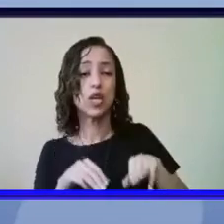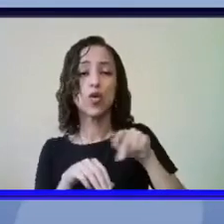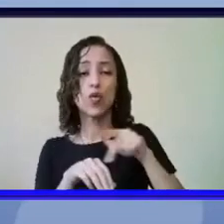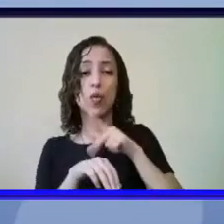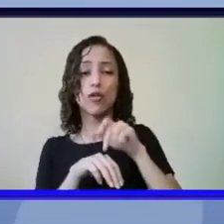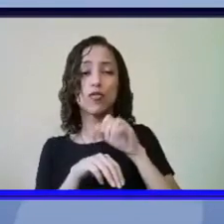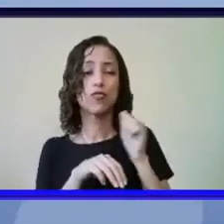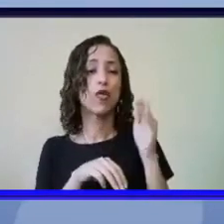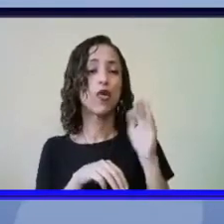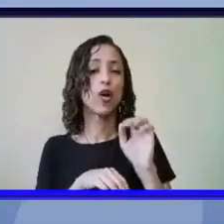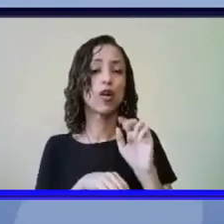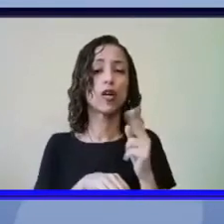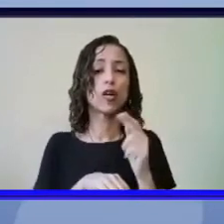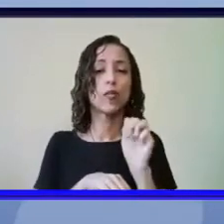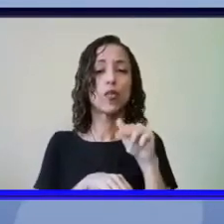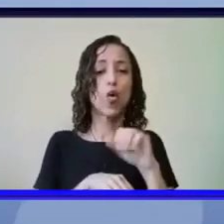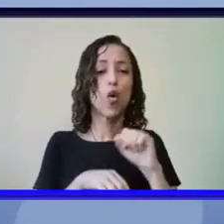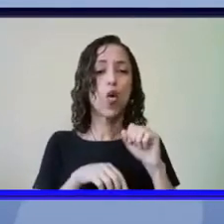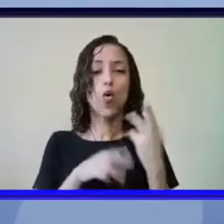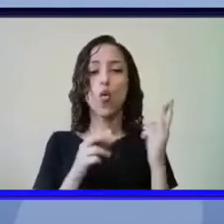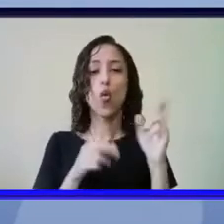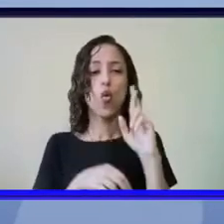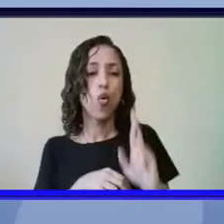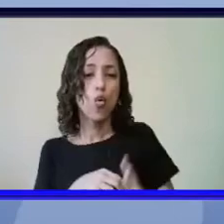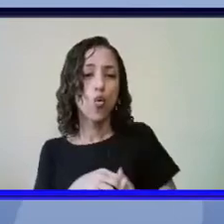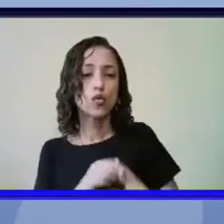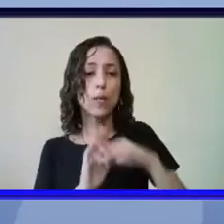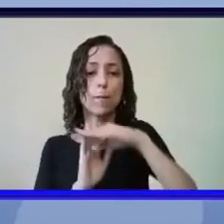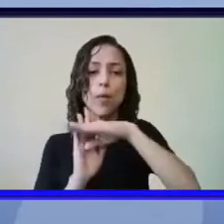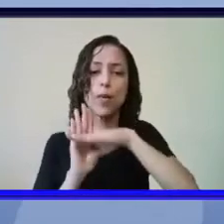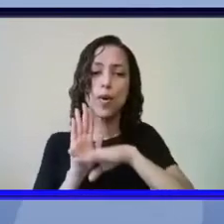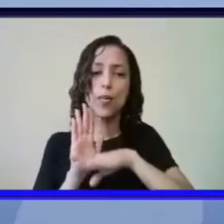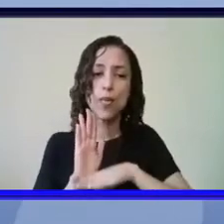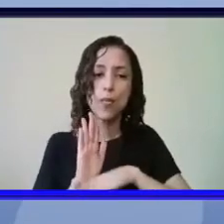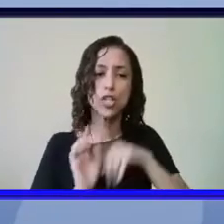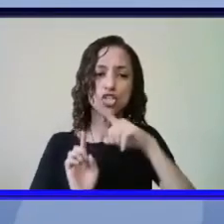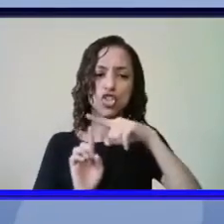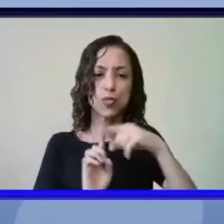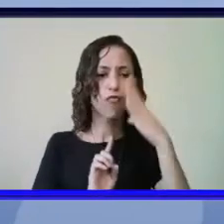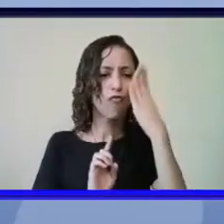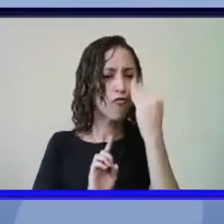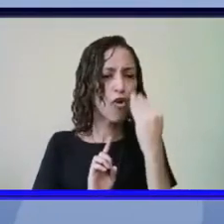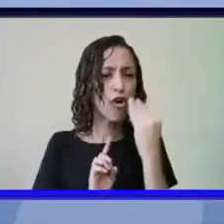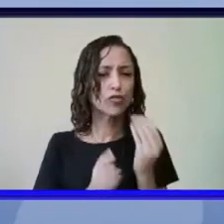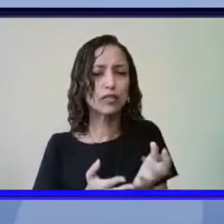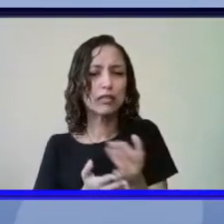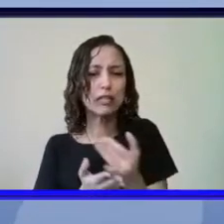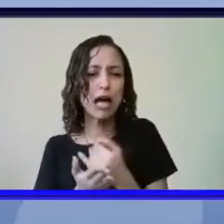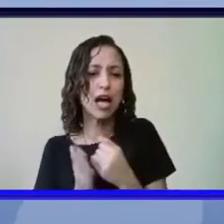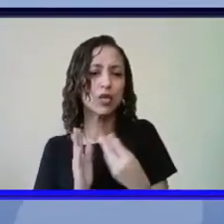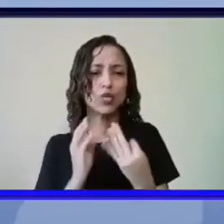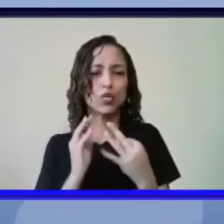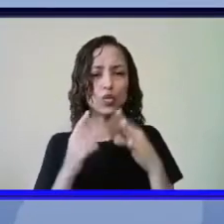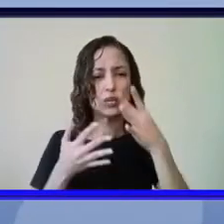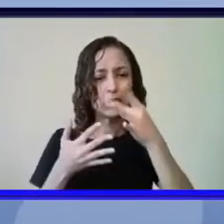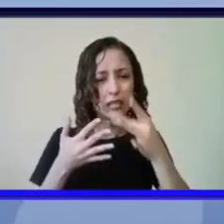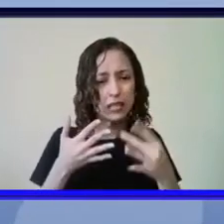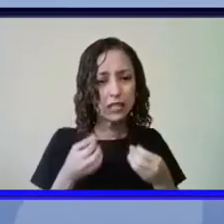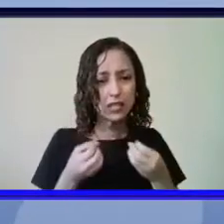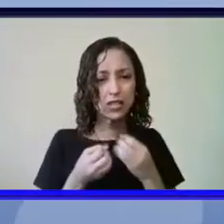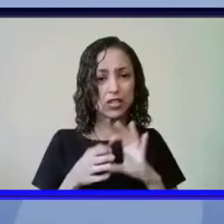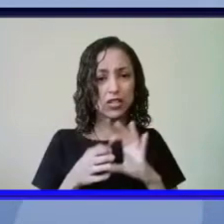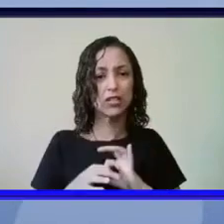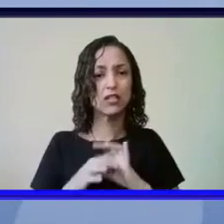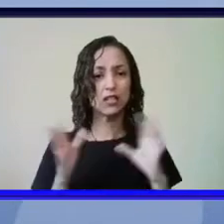museu lá do interior da Rússia publica uma lista de tipos com fotos com dados das etiquetas e disponibiliza na